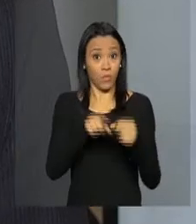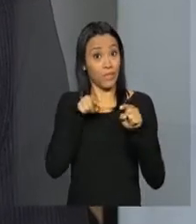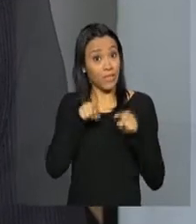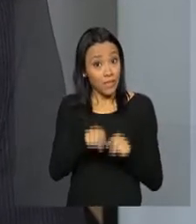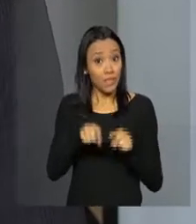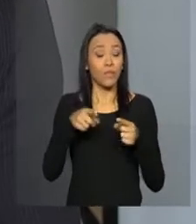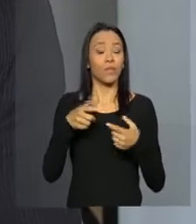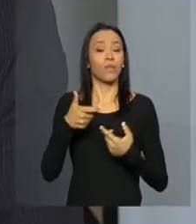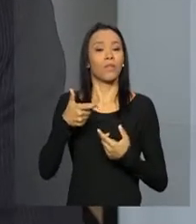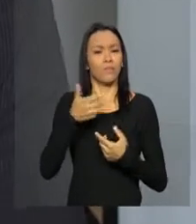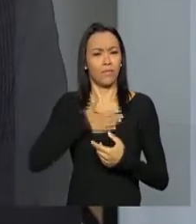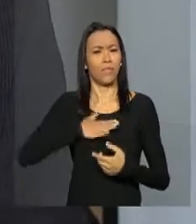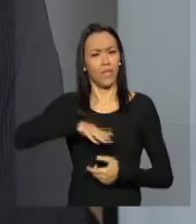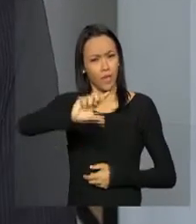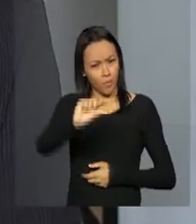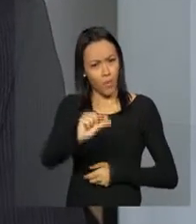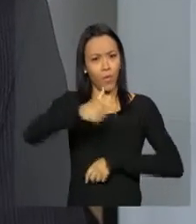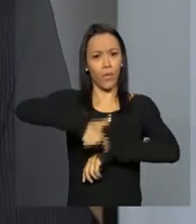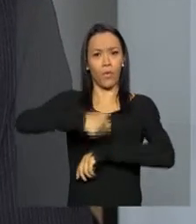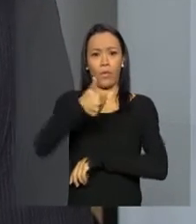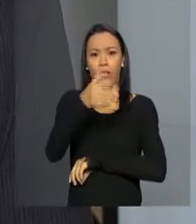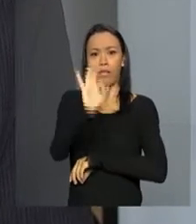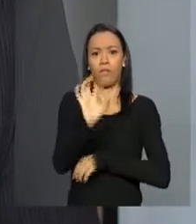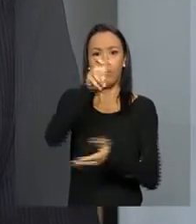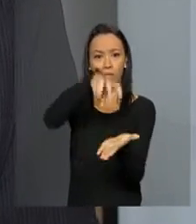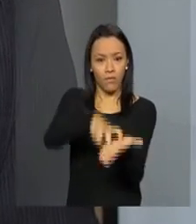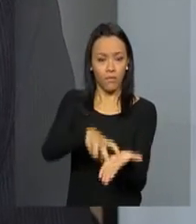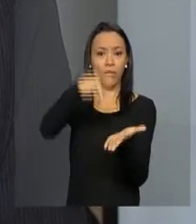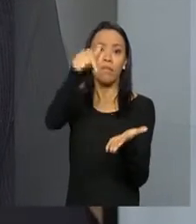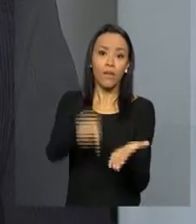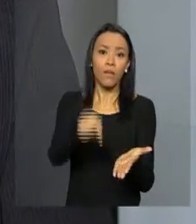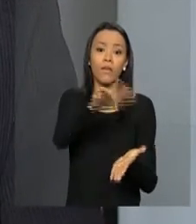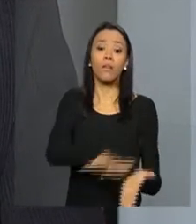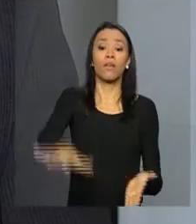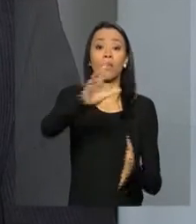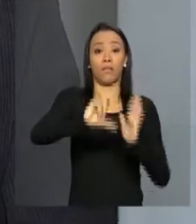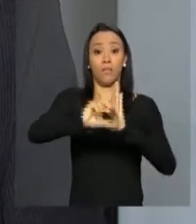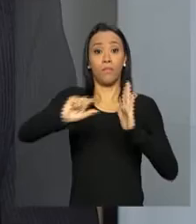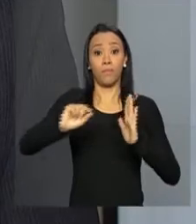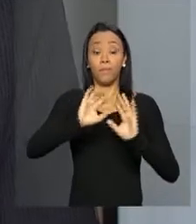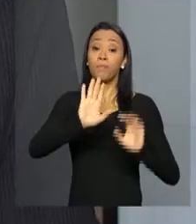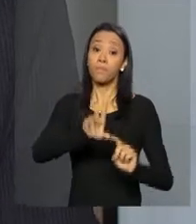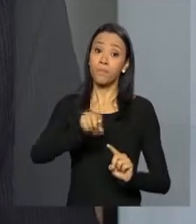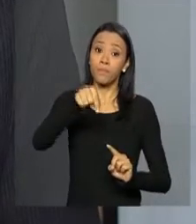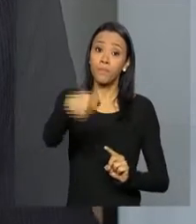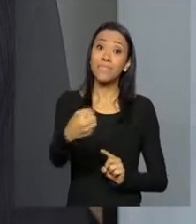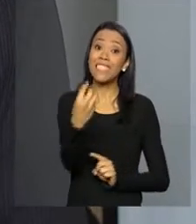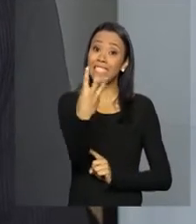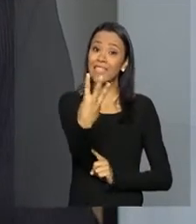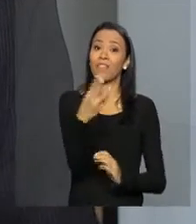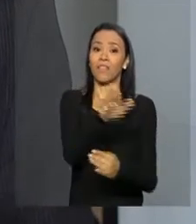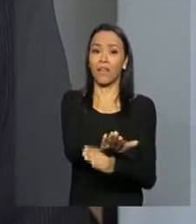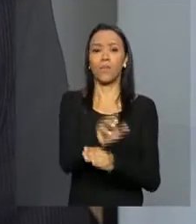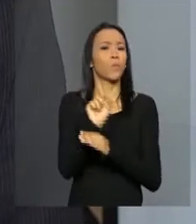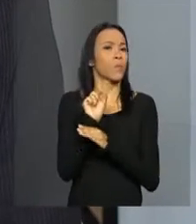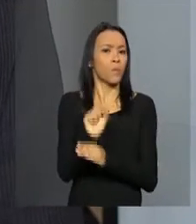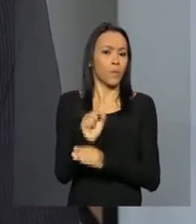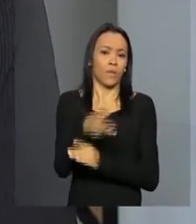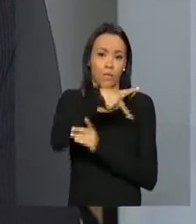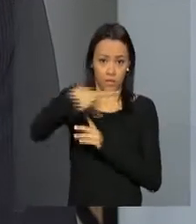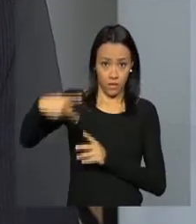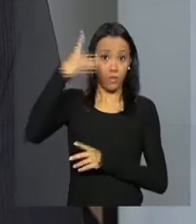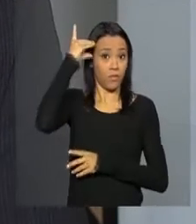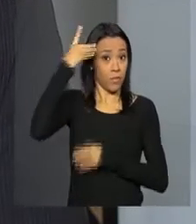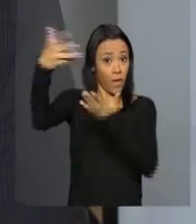isso daqui a pouco, a partir das 10 horas da manhã, aqui no Palácio do Planalto. E às 3 horas da tarde, a presidenta Dilma